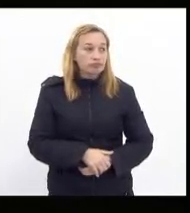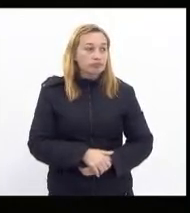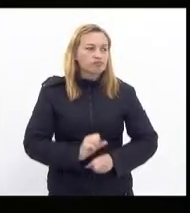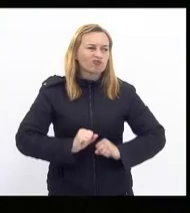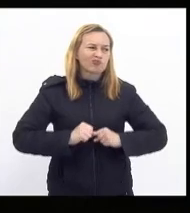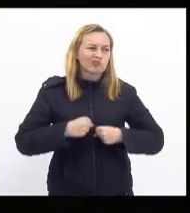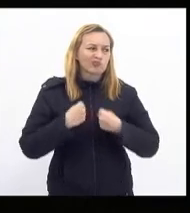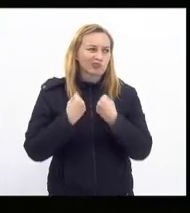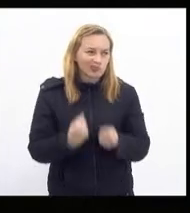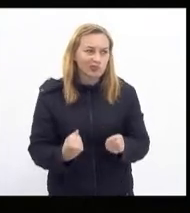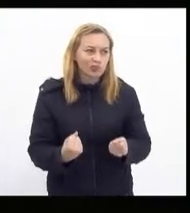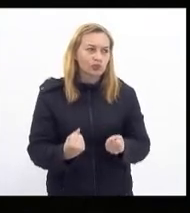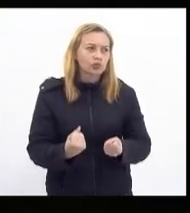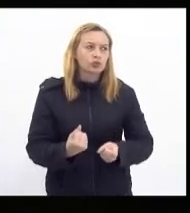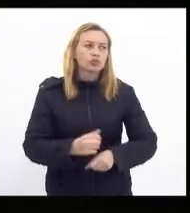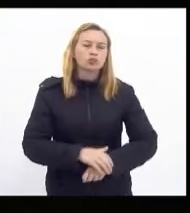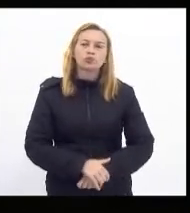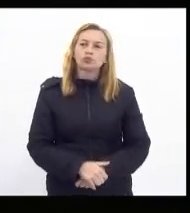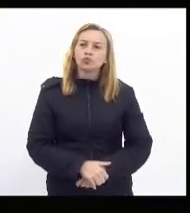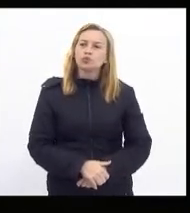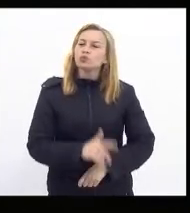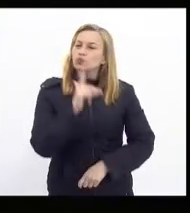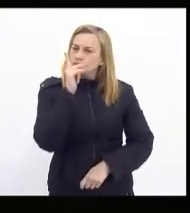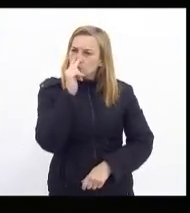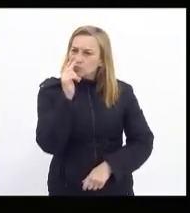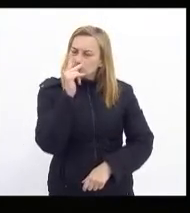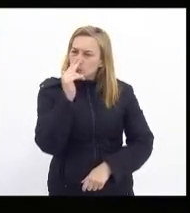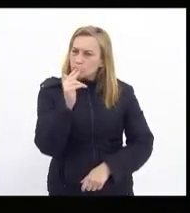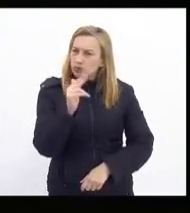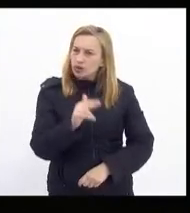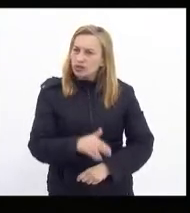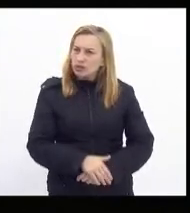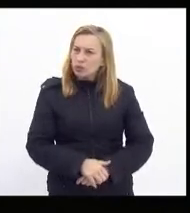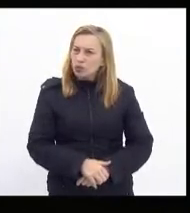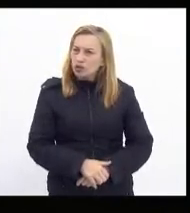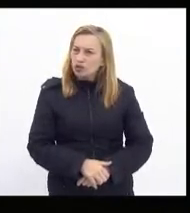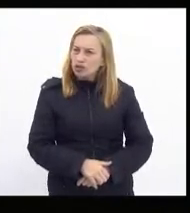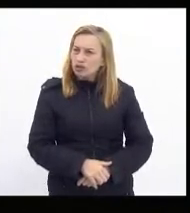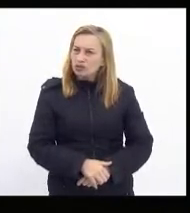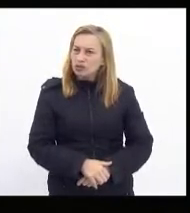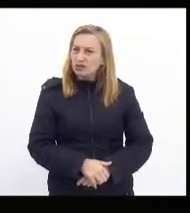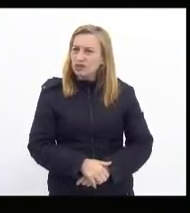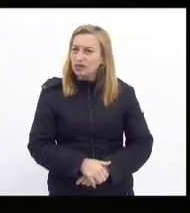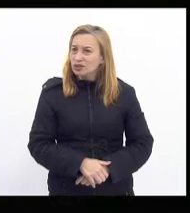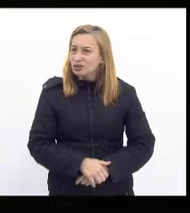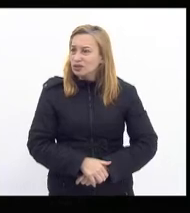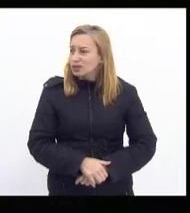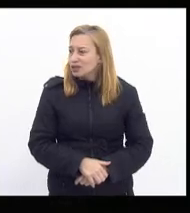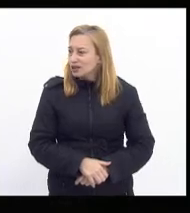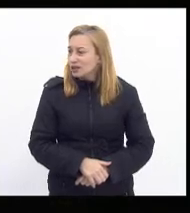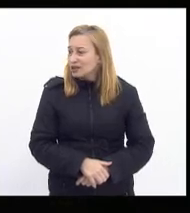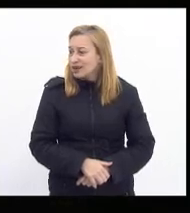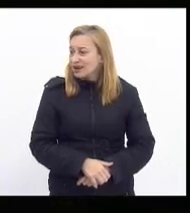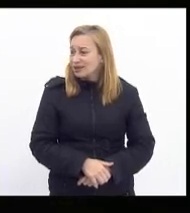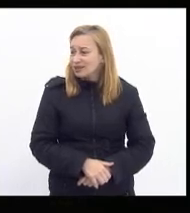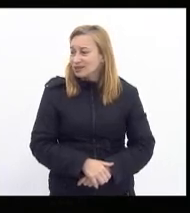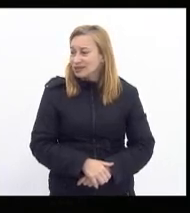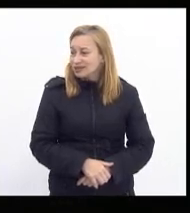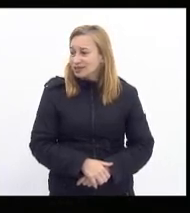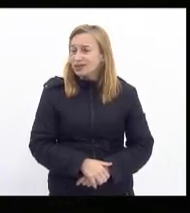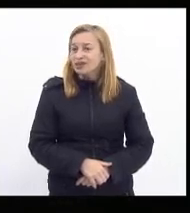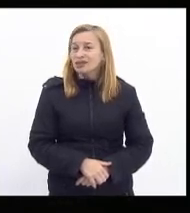empenhado nisso daí parece que o nobre deputado também só